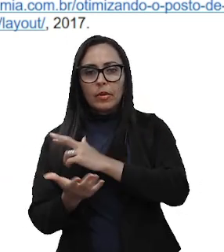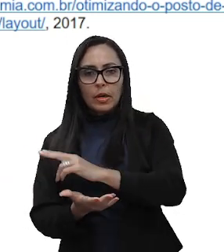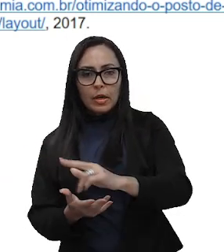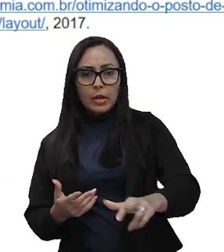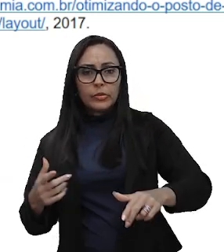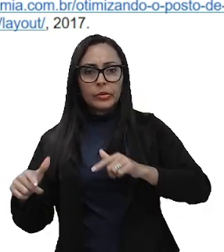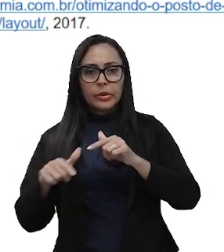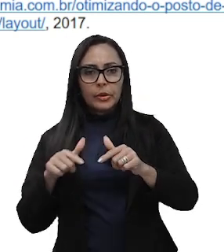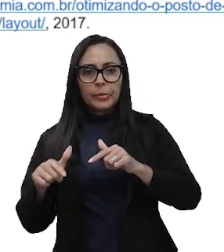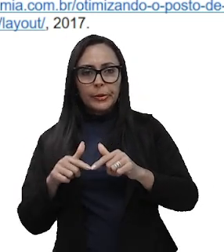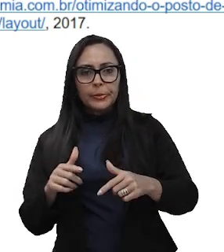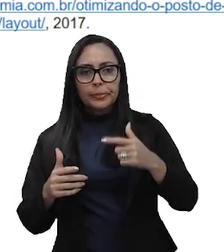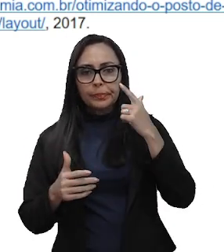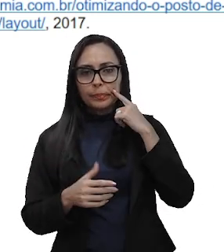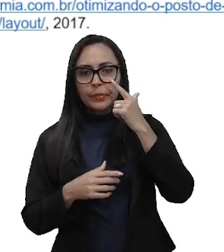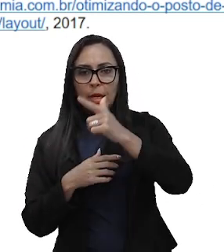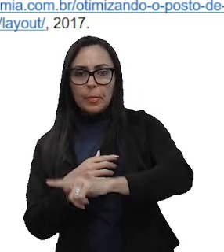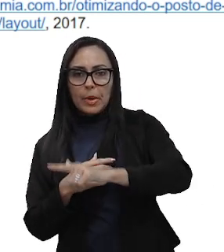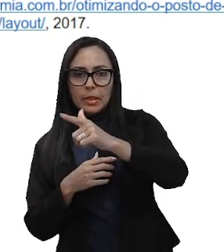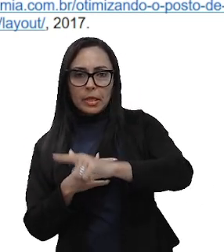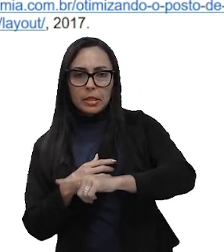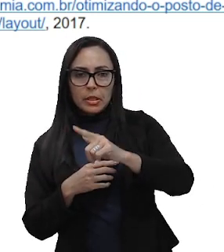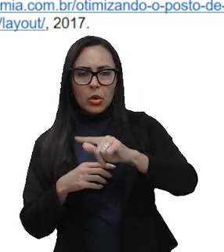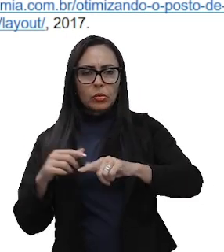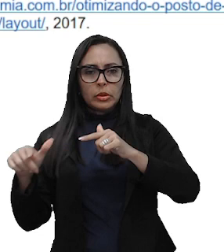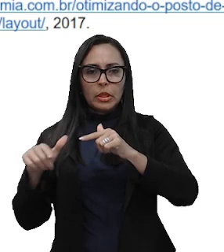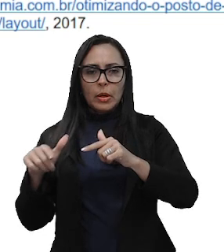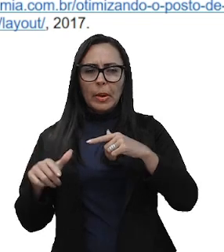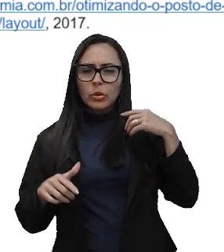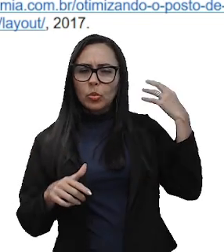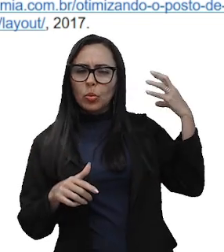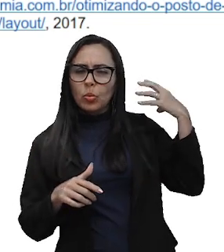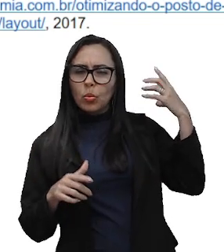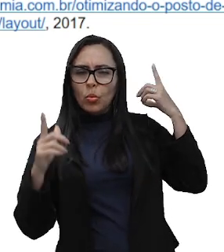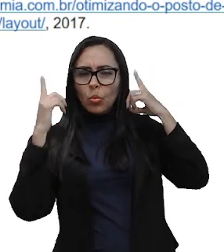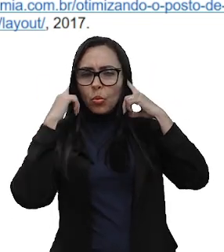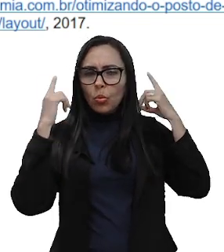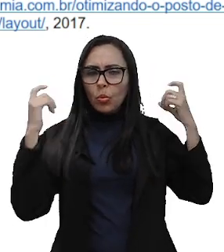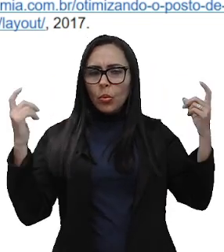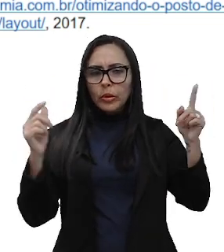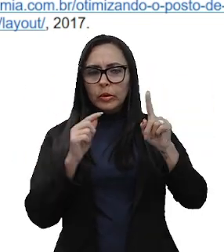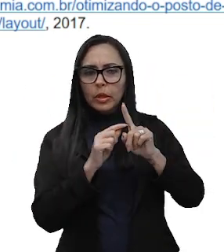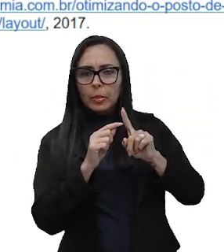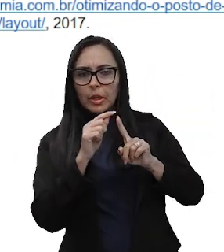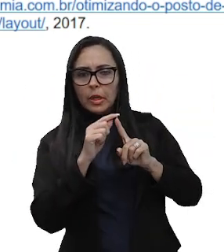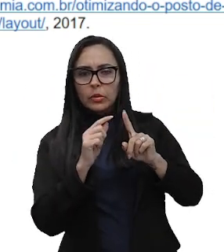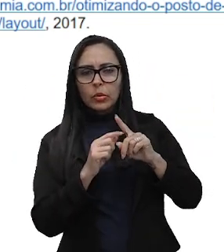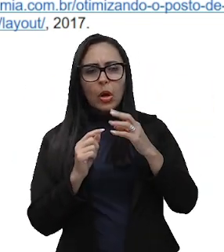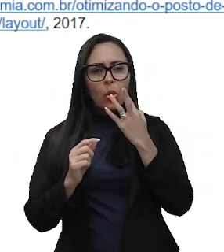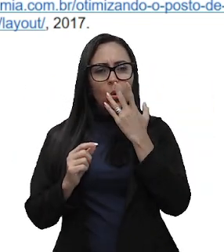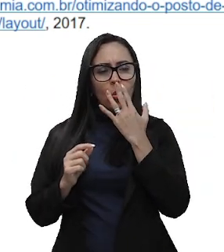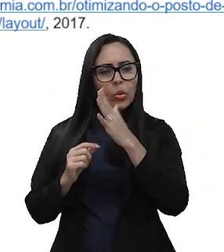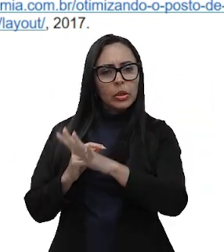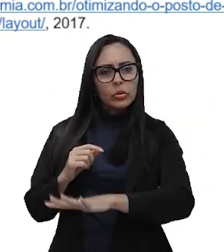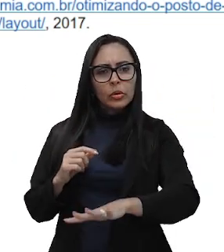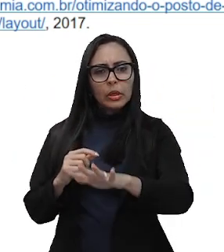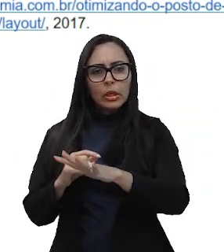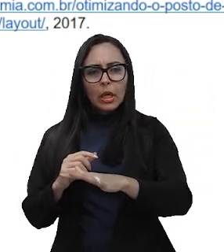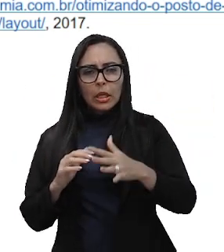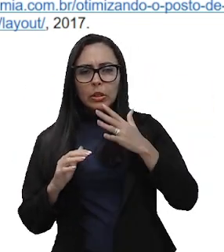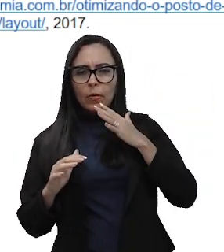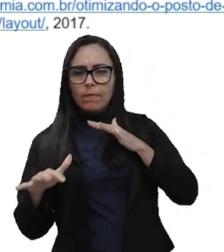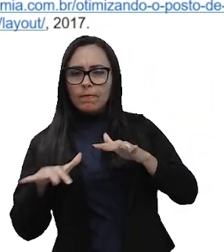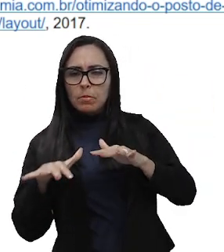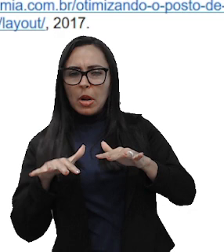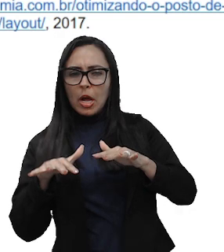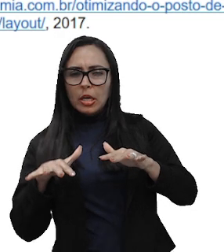trabalho e fatores tais como repetição de tarefas, ruídos, temperatura, ambiente, cores dos ambientes, vibração,